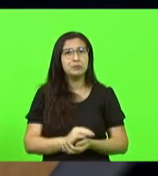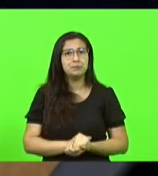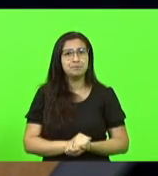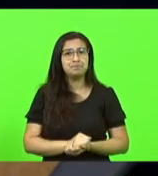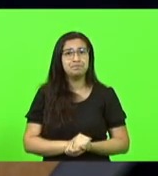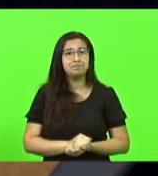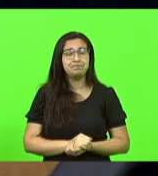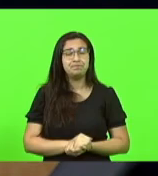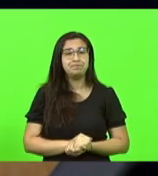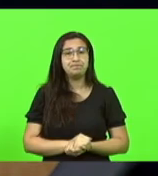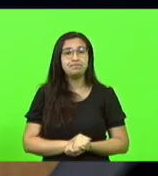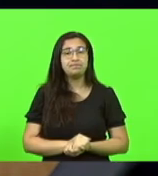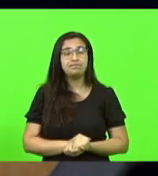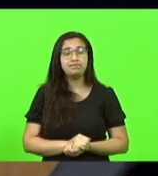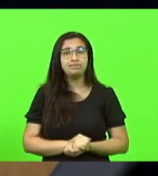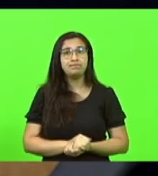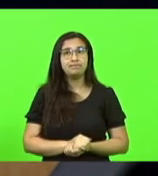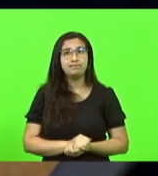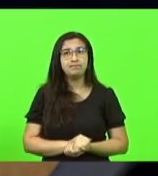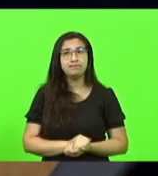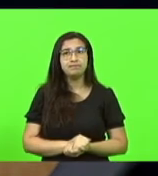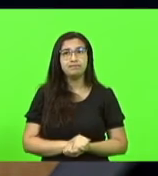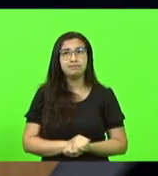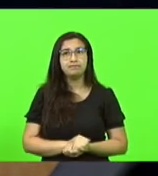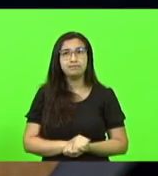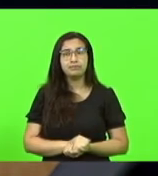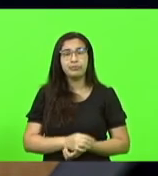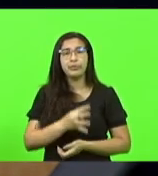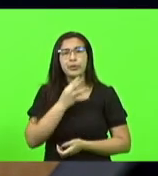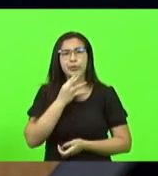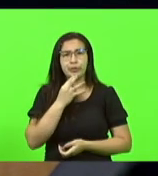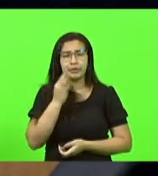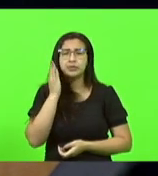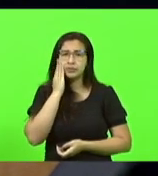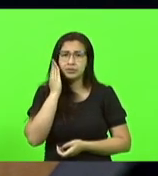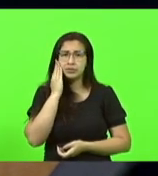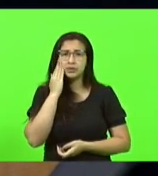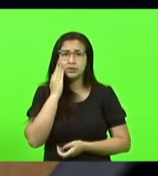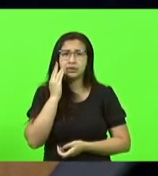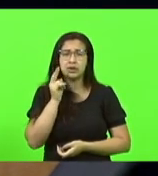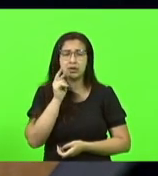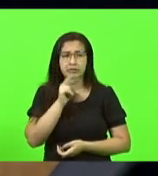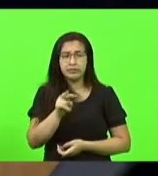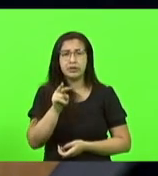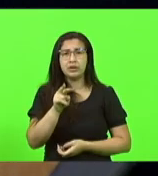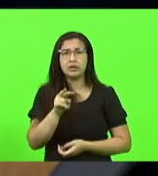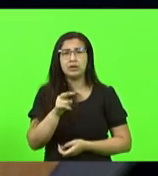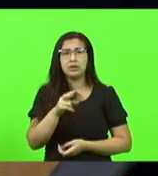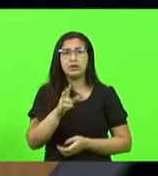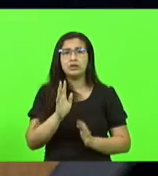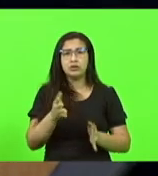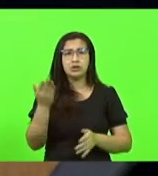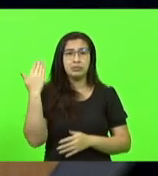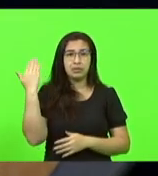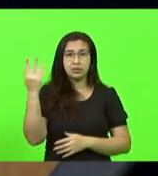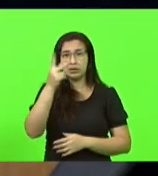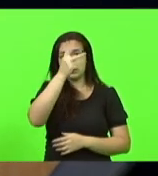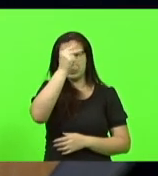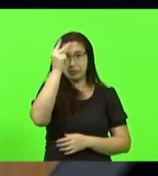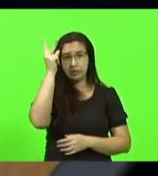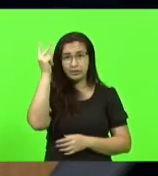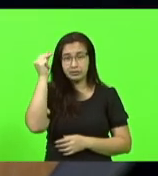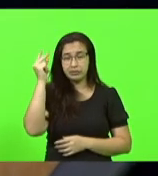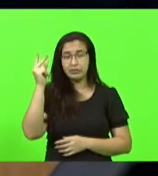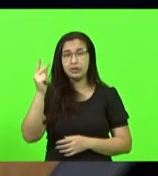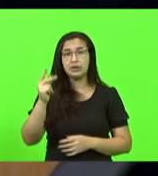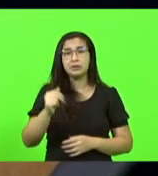digo isso com o conhecimento, deputado Silvio, de ter sido prefeito como a Vó Excelência foi, de termos